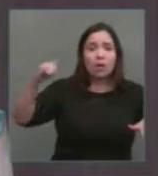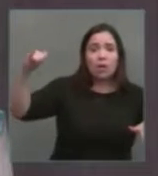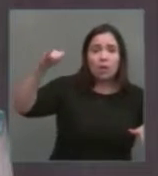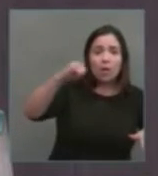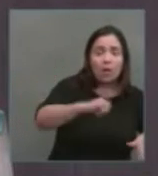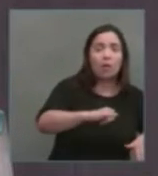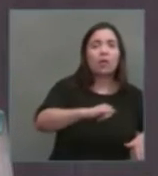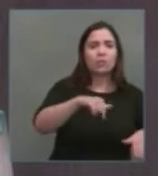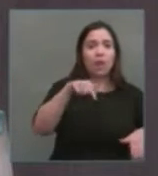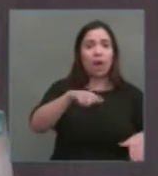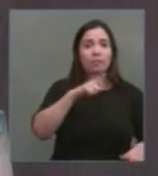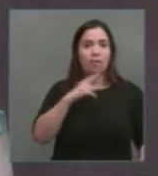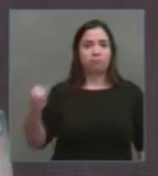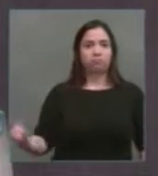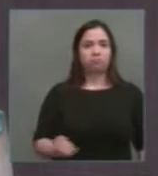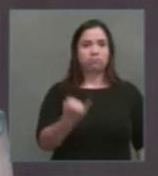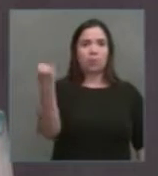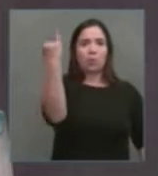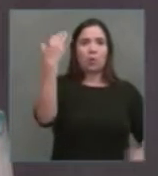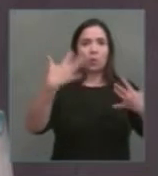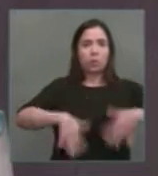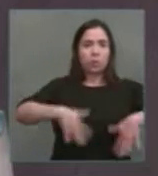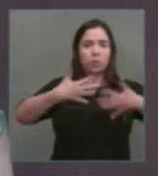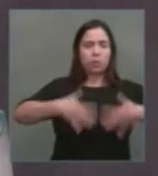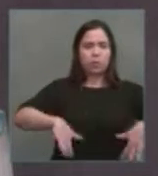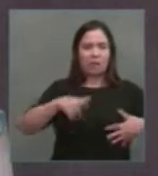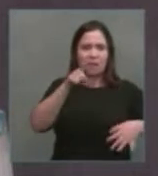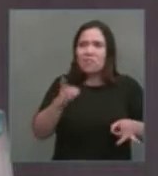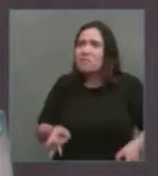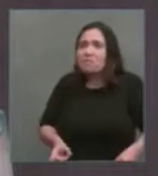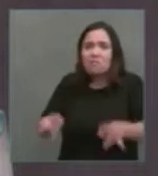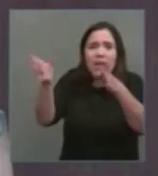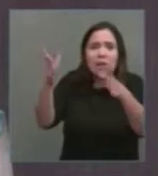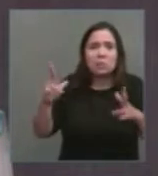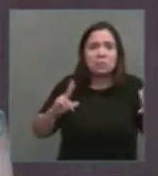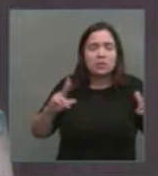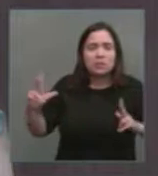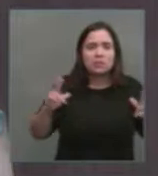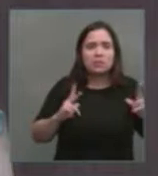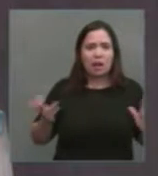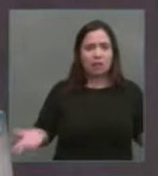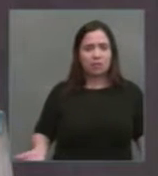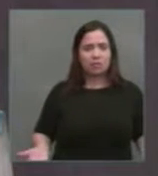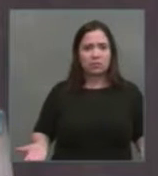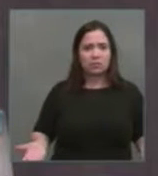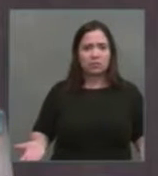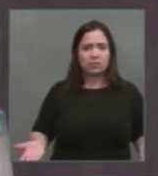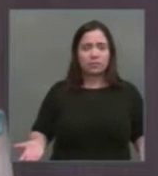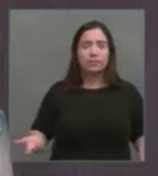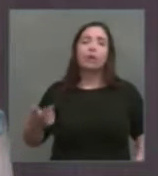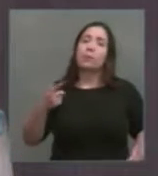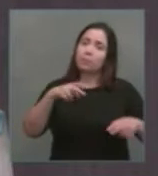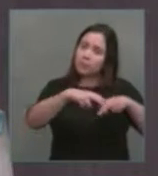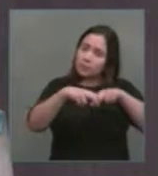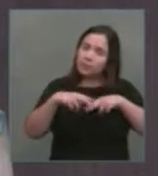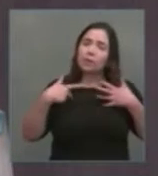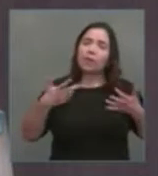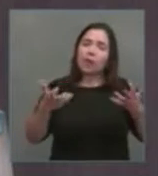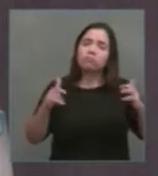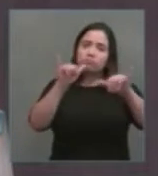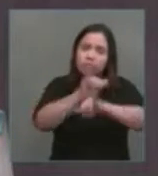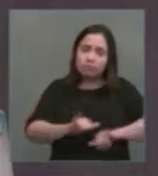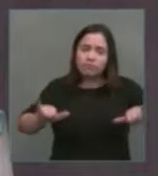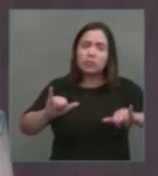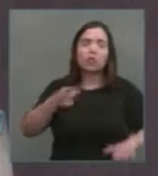Você vai entregar para a corporação, para a corporação transnacional. Portanto, eu queria dizer que nós